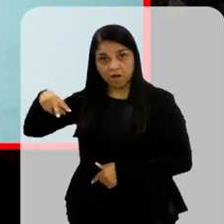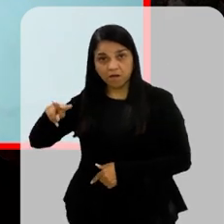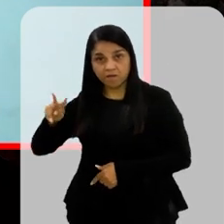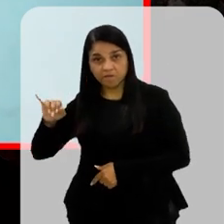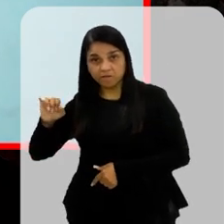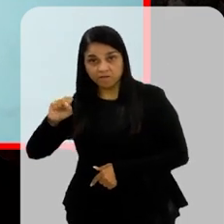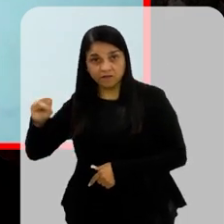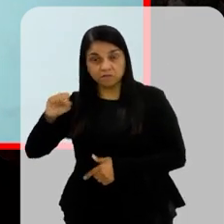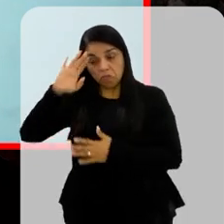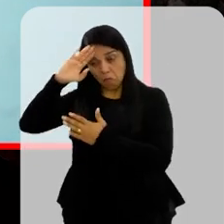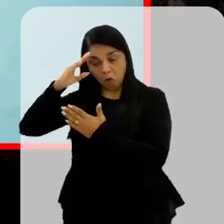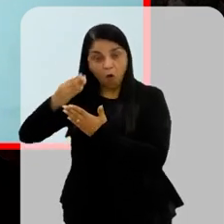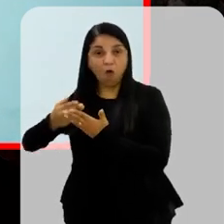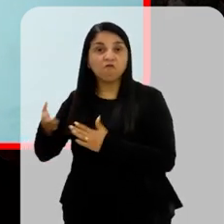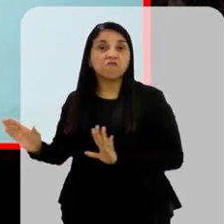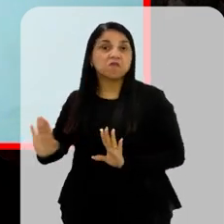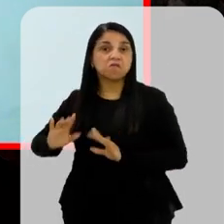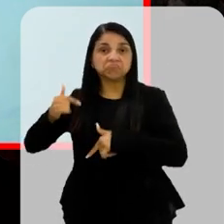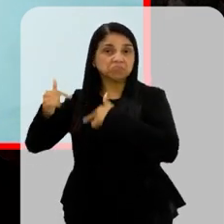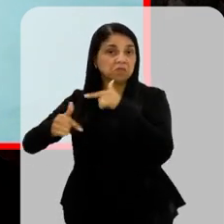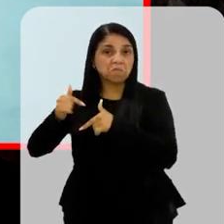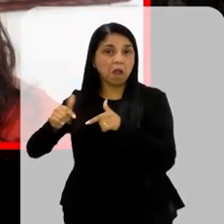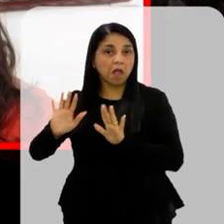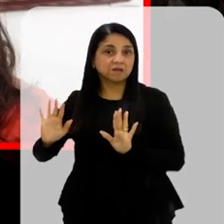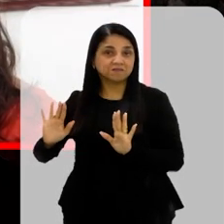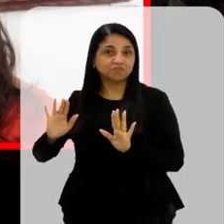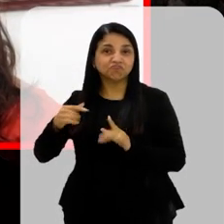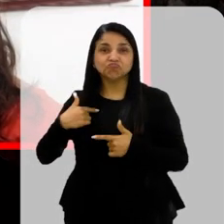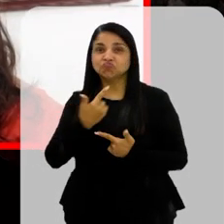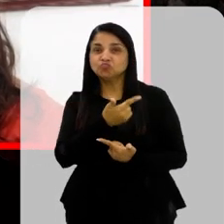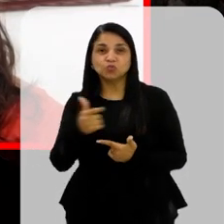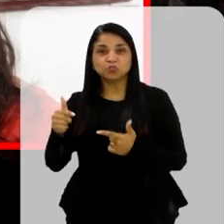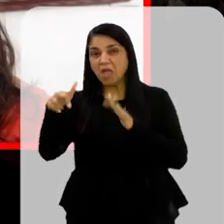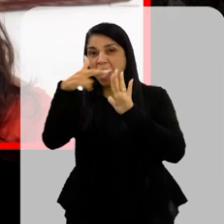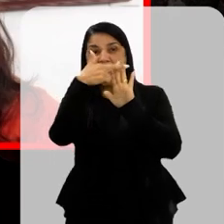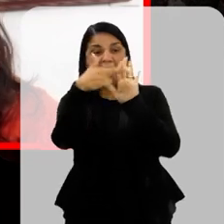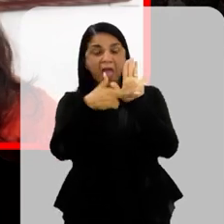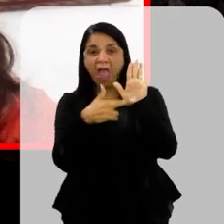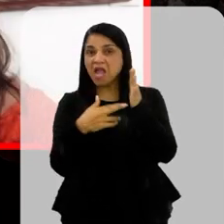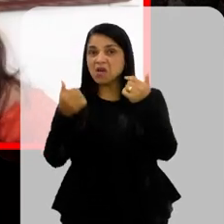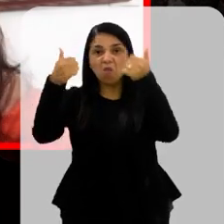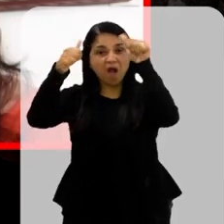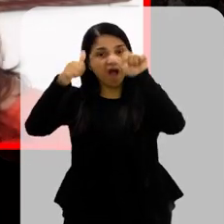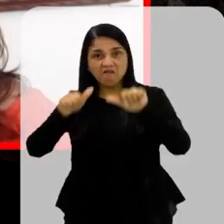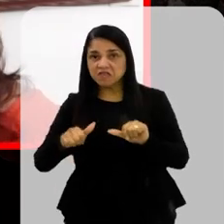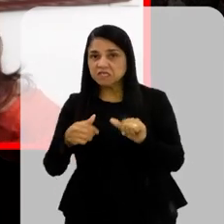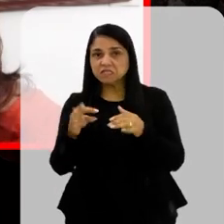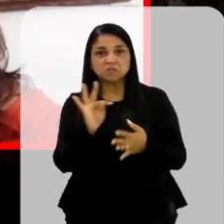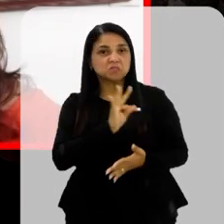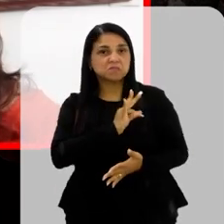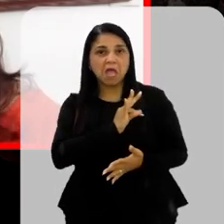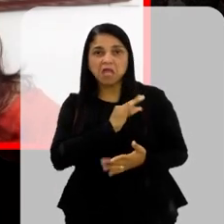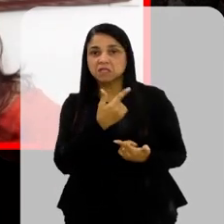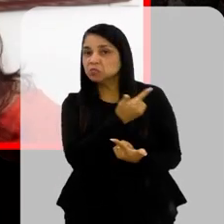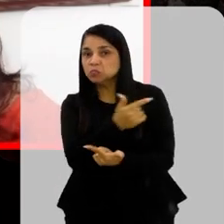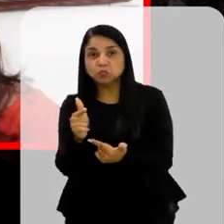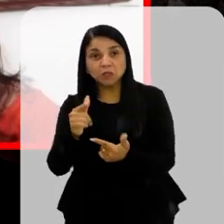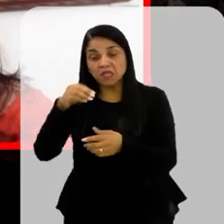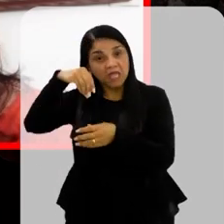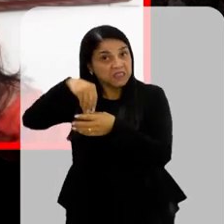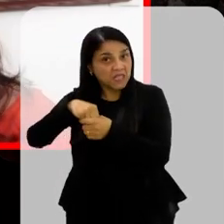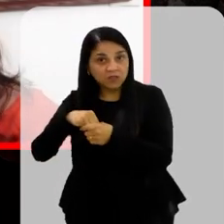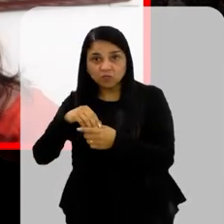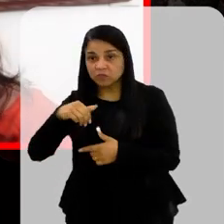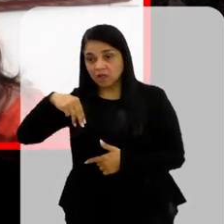Trabalha com Compreabilidade Ou seja Não existe Nenhum critério Técnico Ou uma avaliação Técnica Nem mesmo Na